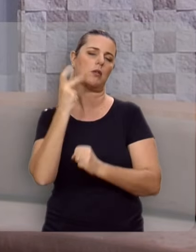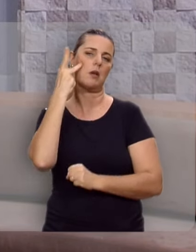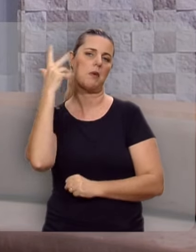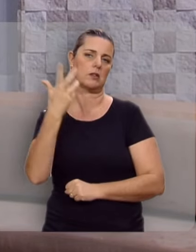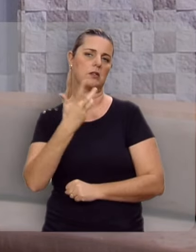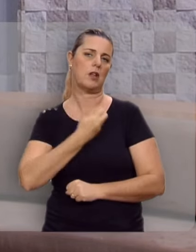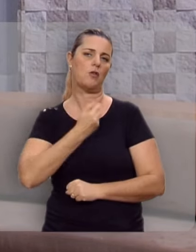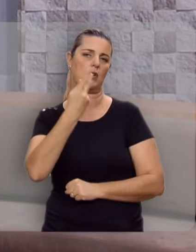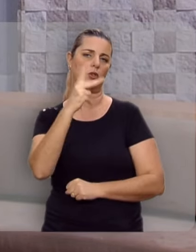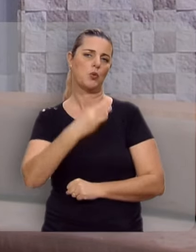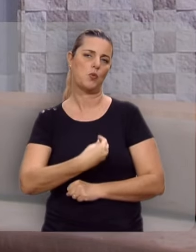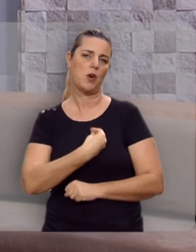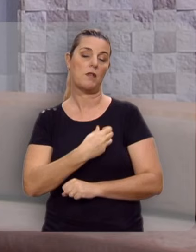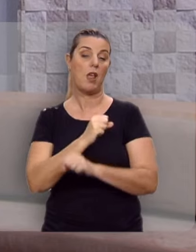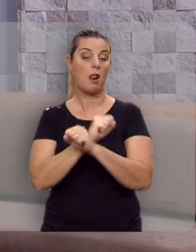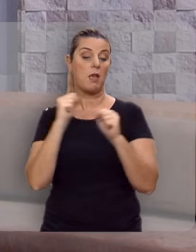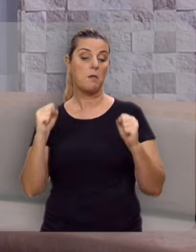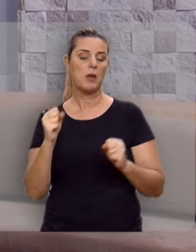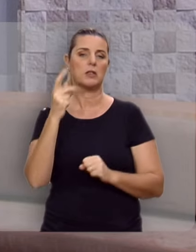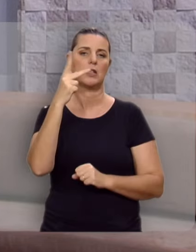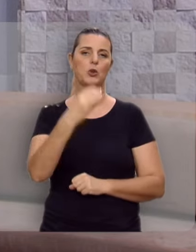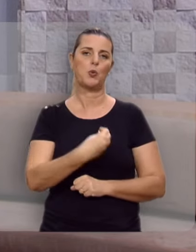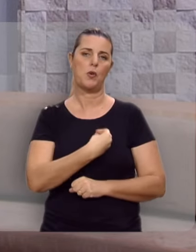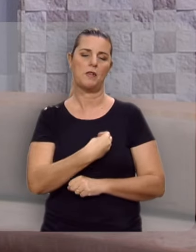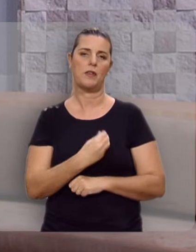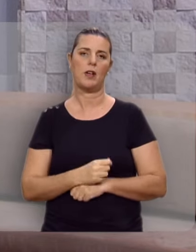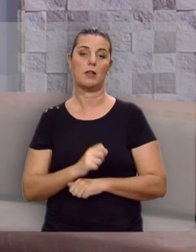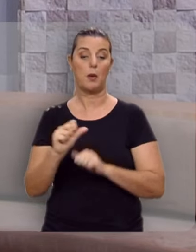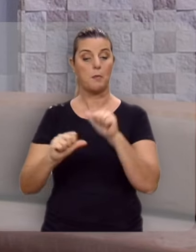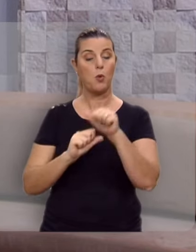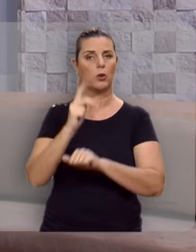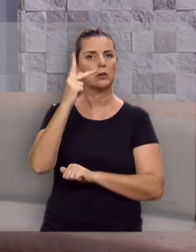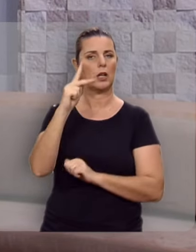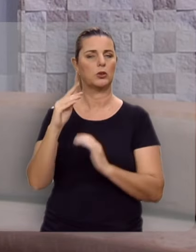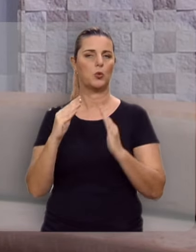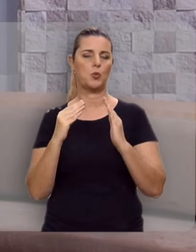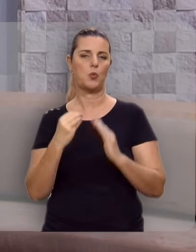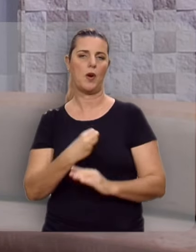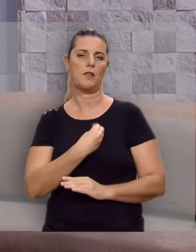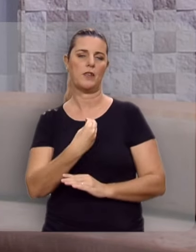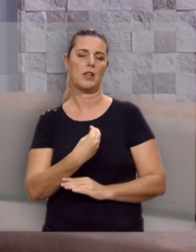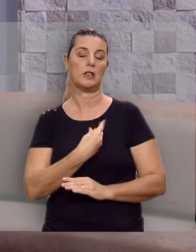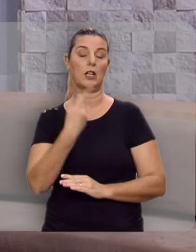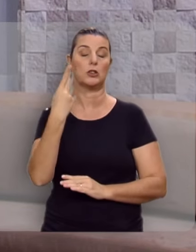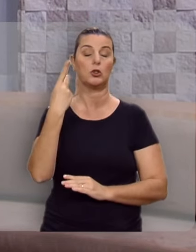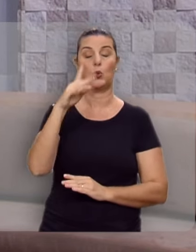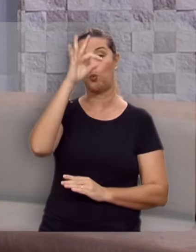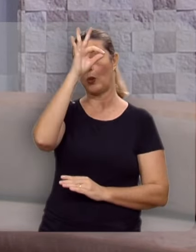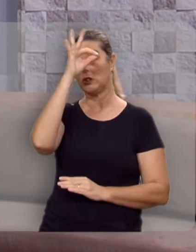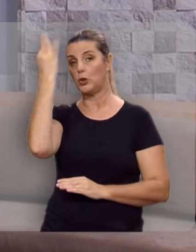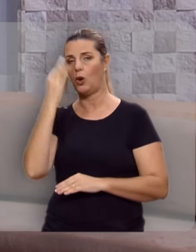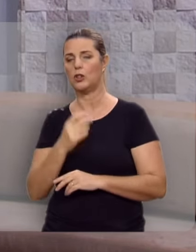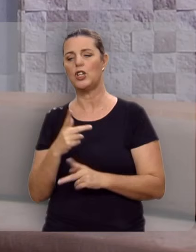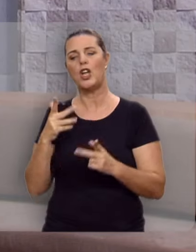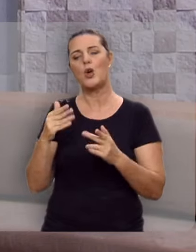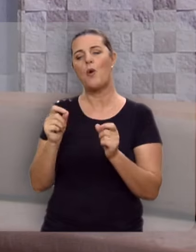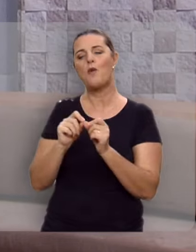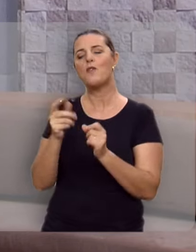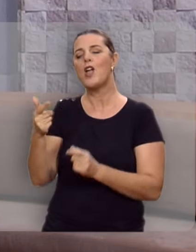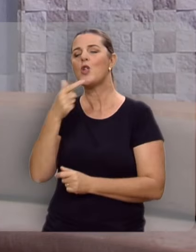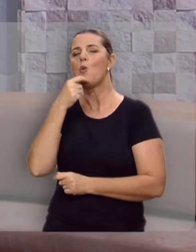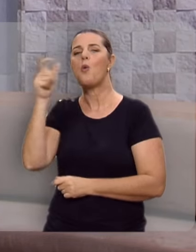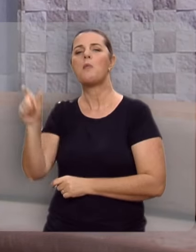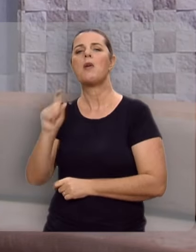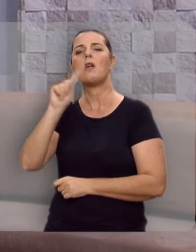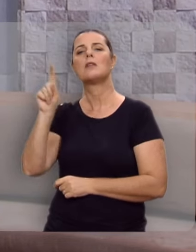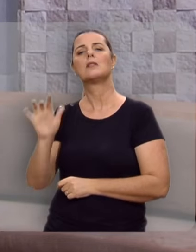para salvar você, para libertar você, para mudar a sua vida, para mudar a sua sorte, como mudou a sorte de